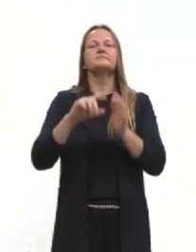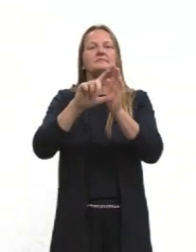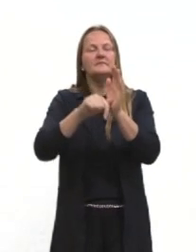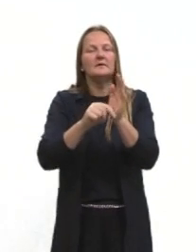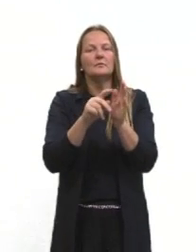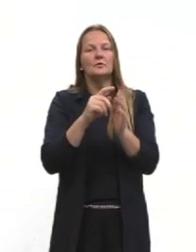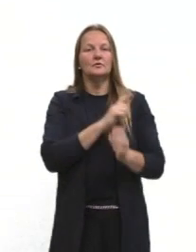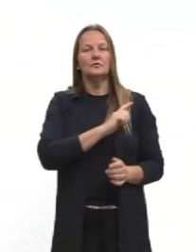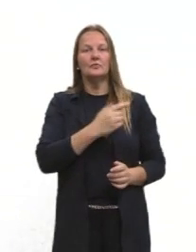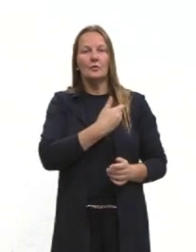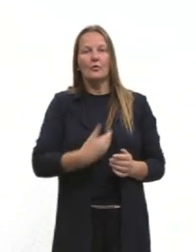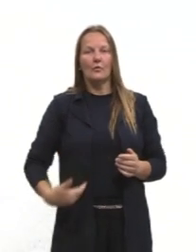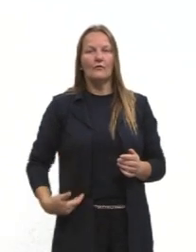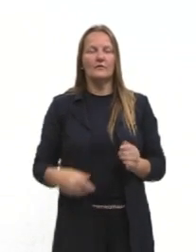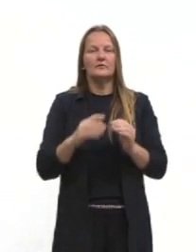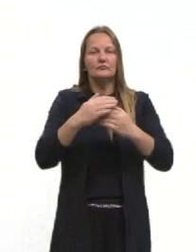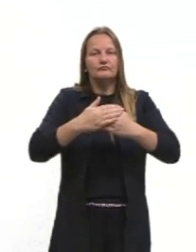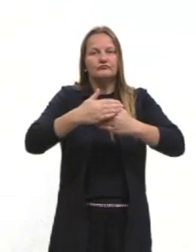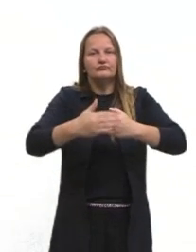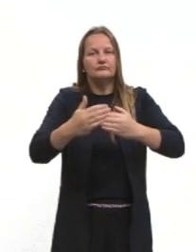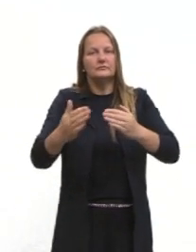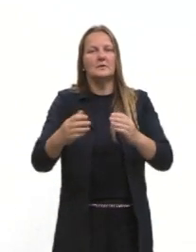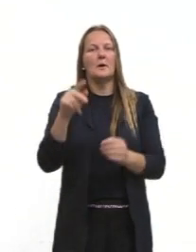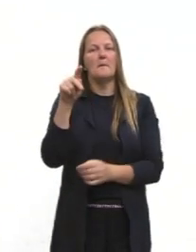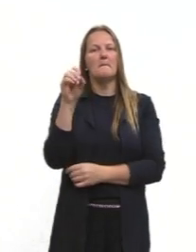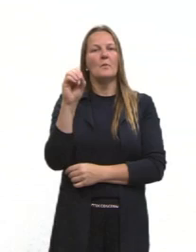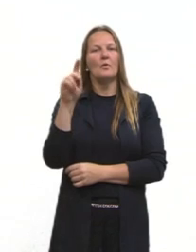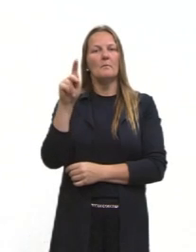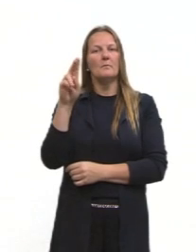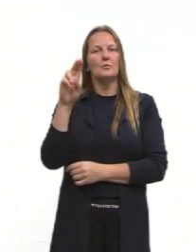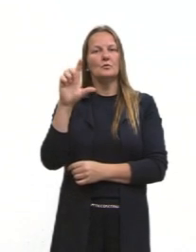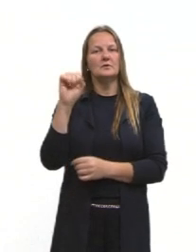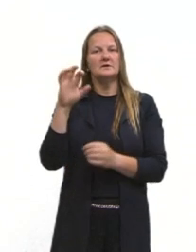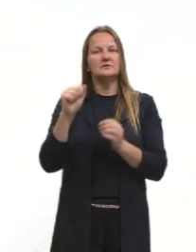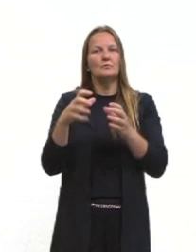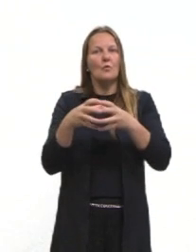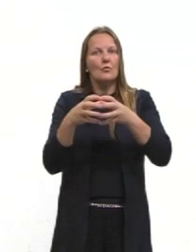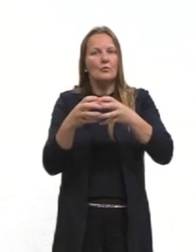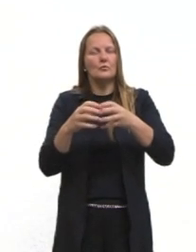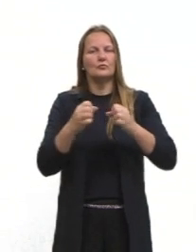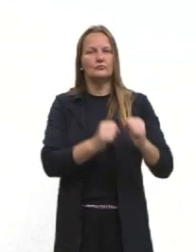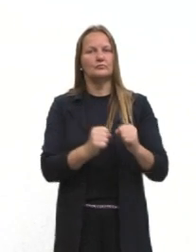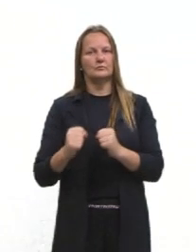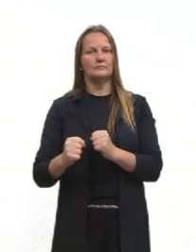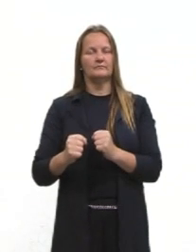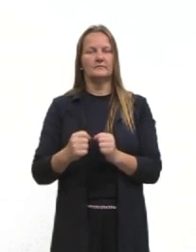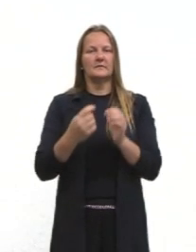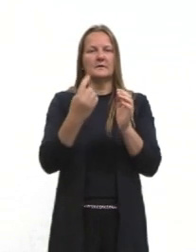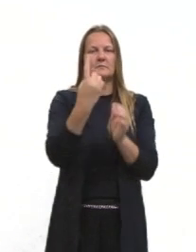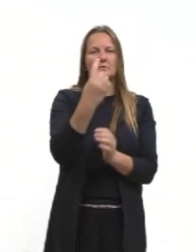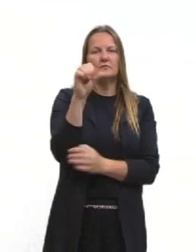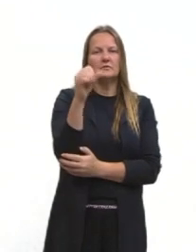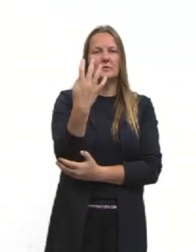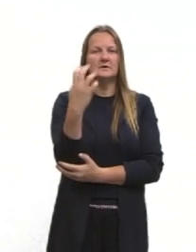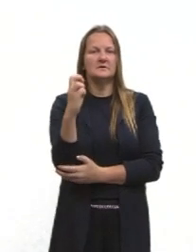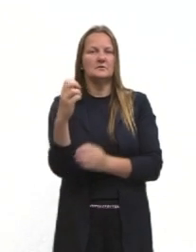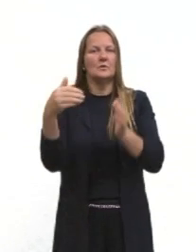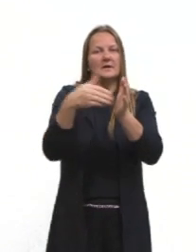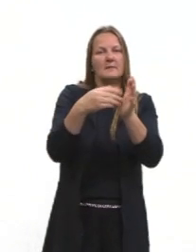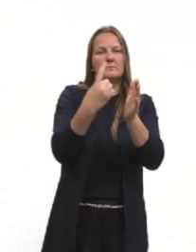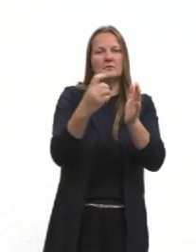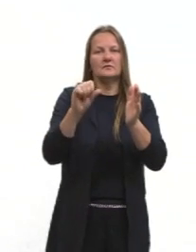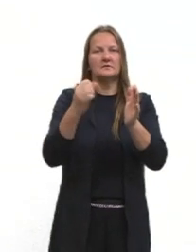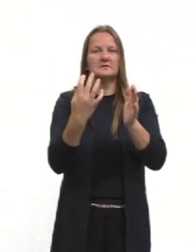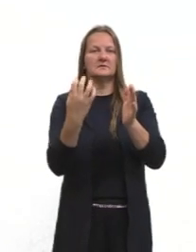do populismo. Esse período de 1945 a 1964 é chamado da República